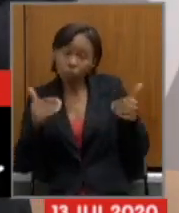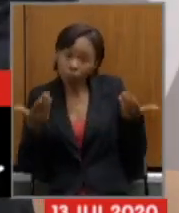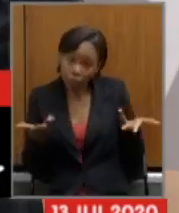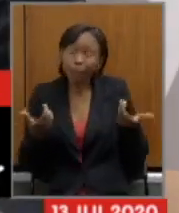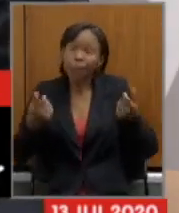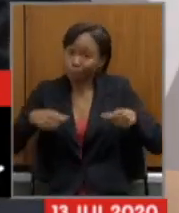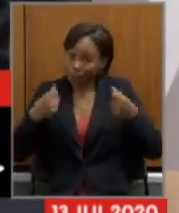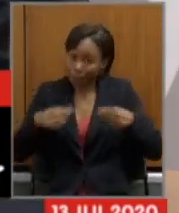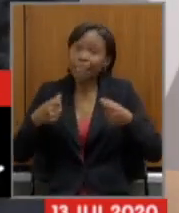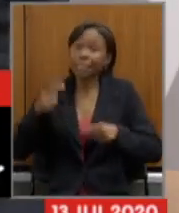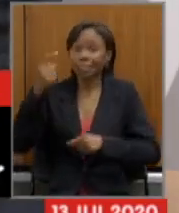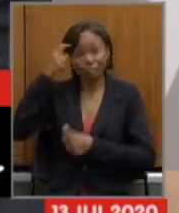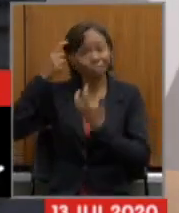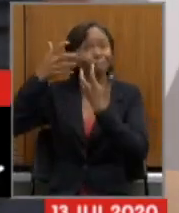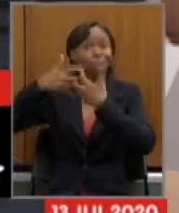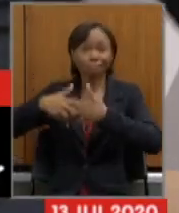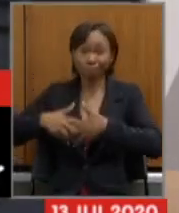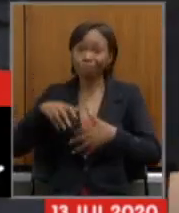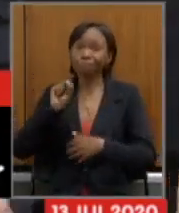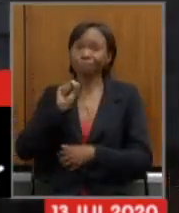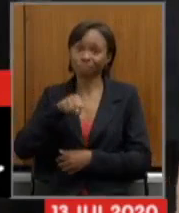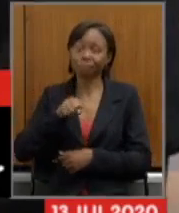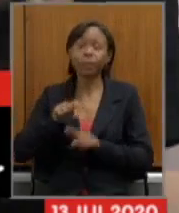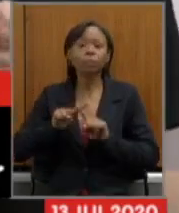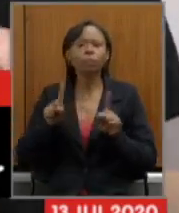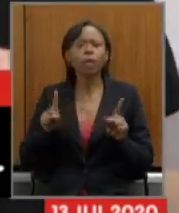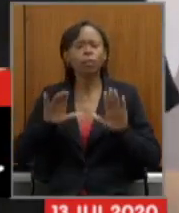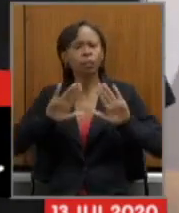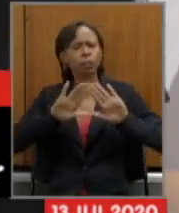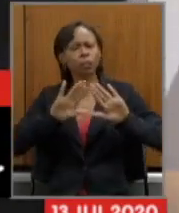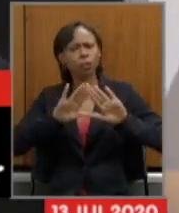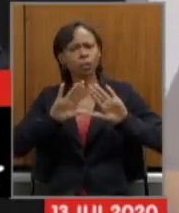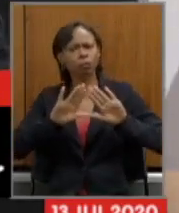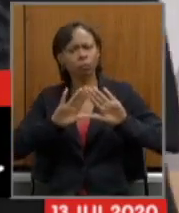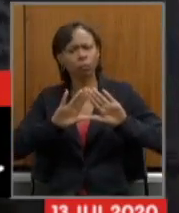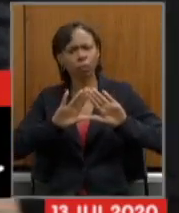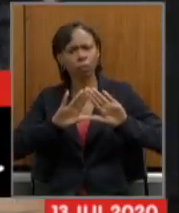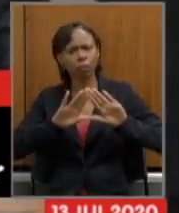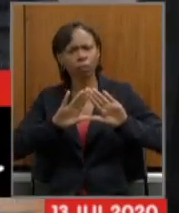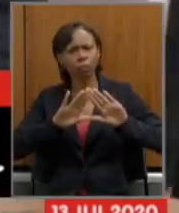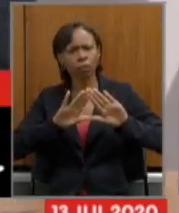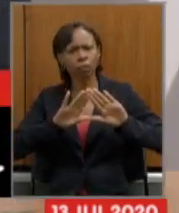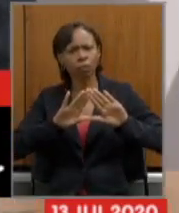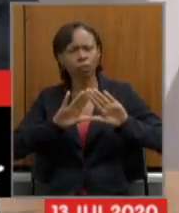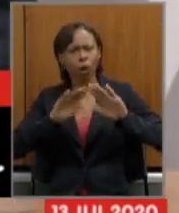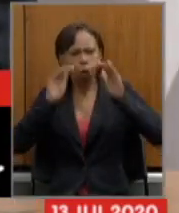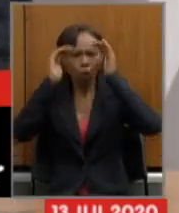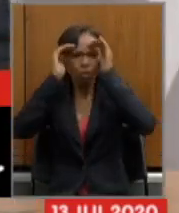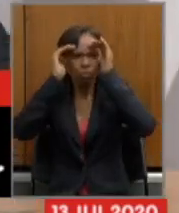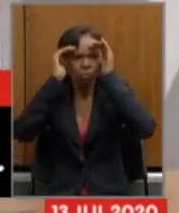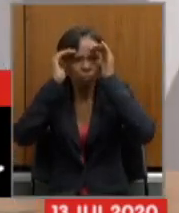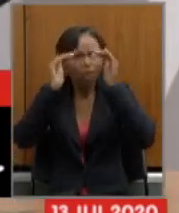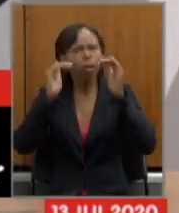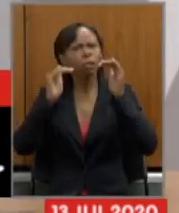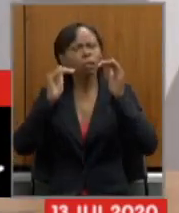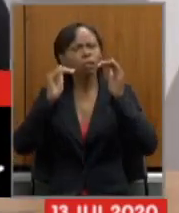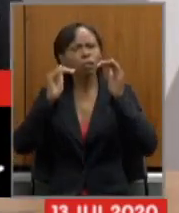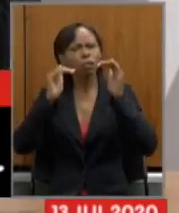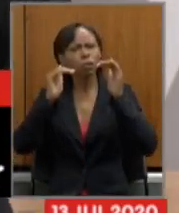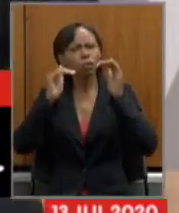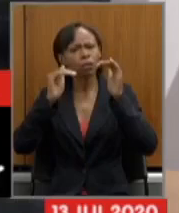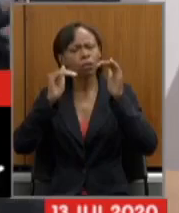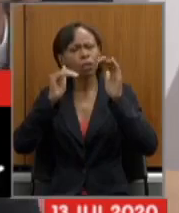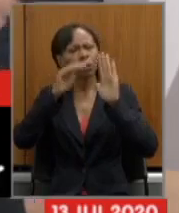em consideração mas a assembleia cumpre o seu papel até mesmo para